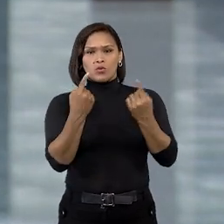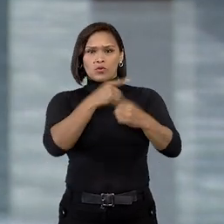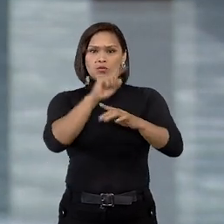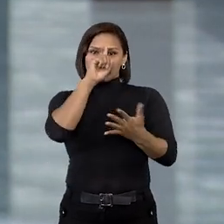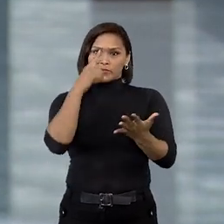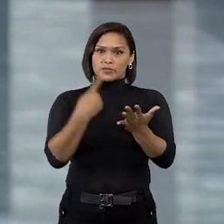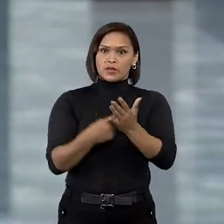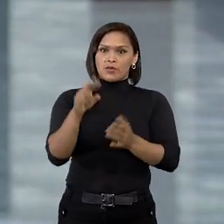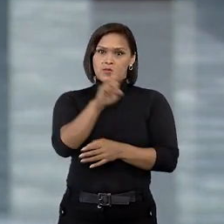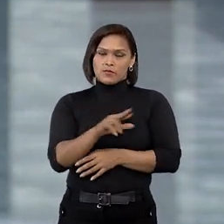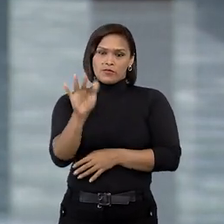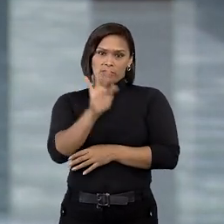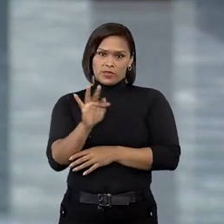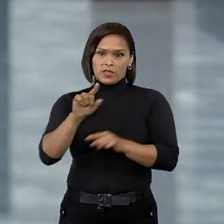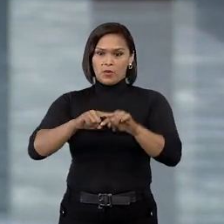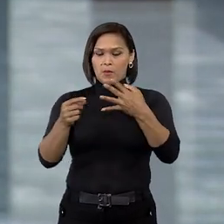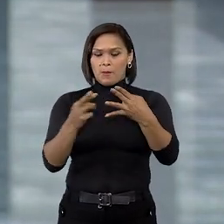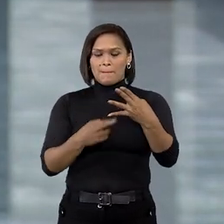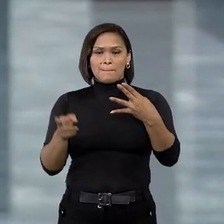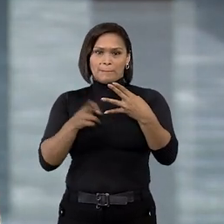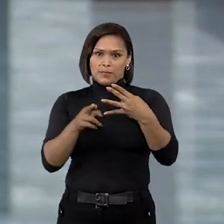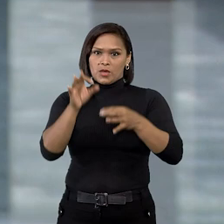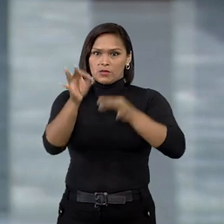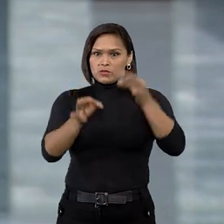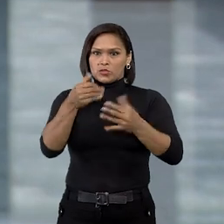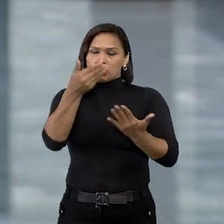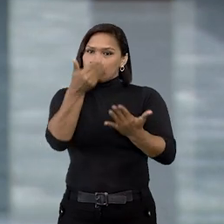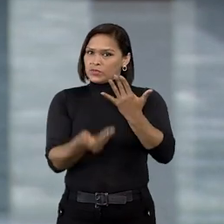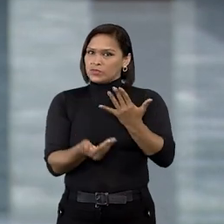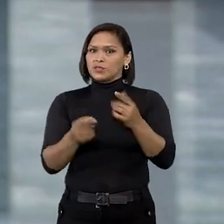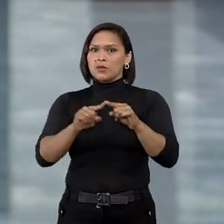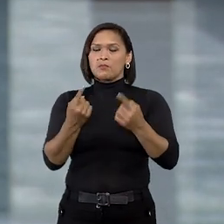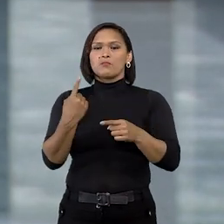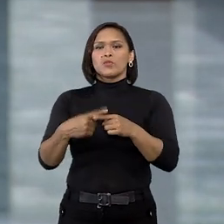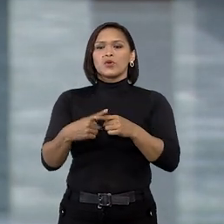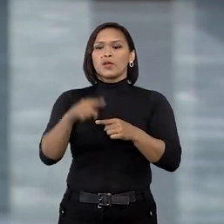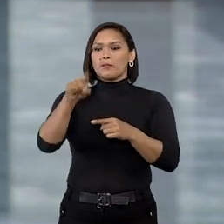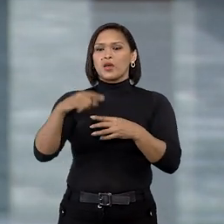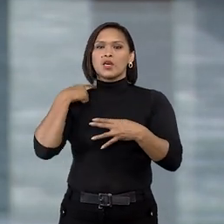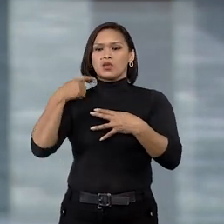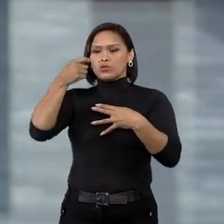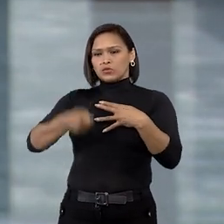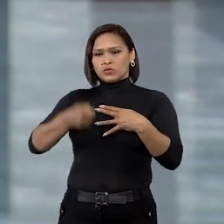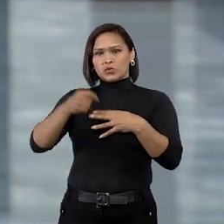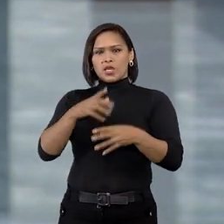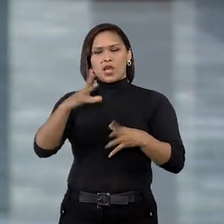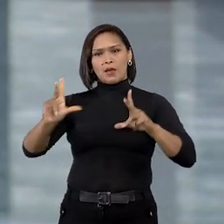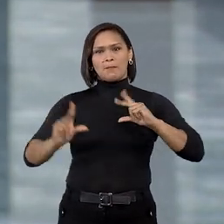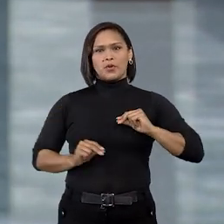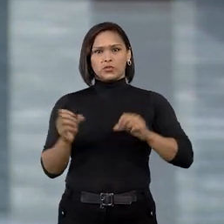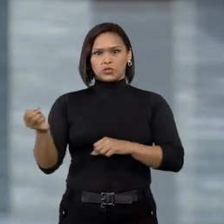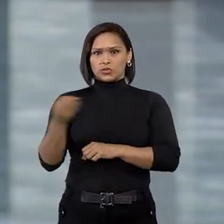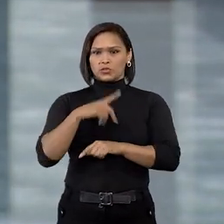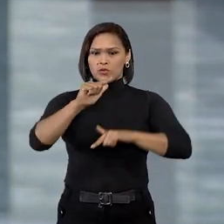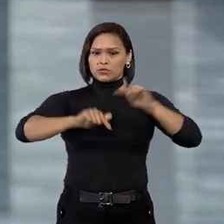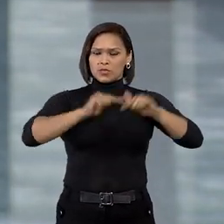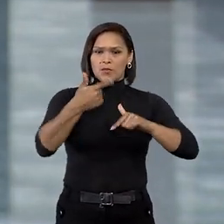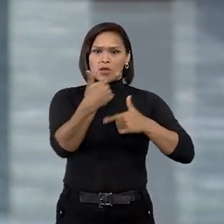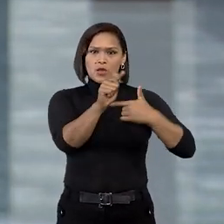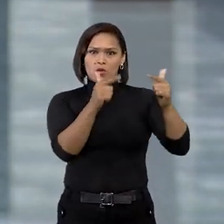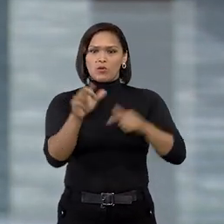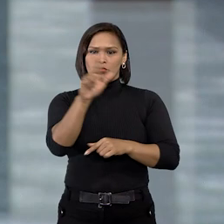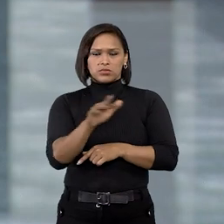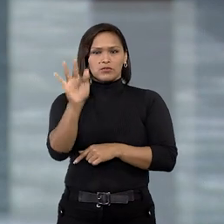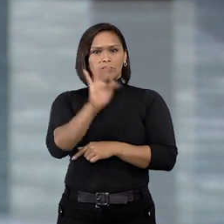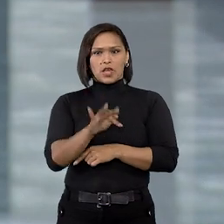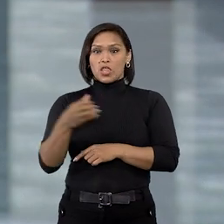universidade. Em primeiro grau, o pedido foi julgado improcedente, porque para o juiz, a posse de novo cargo em outra universidade